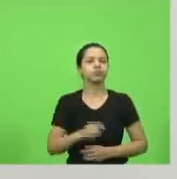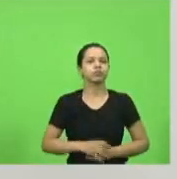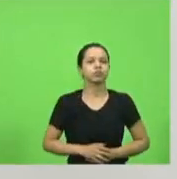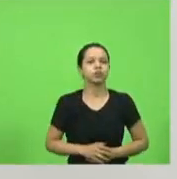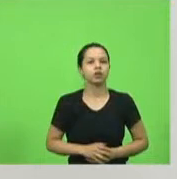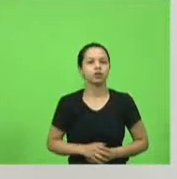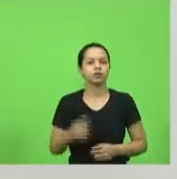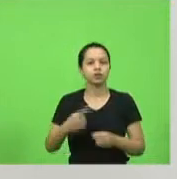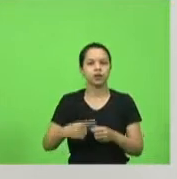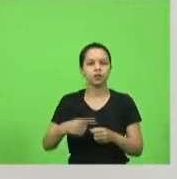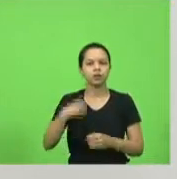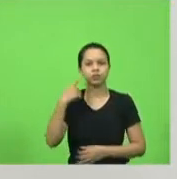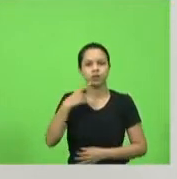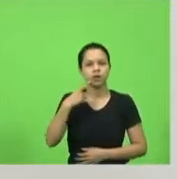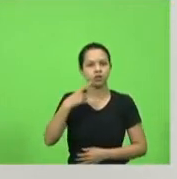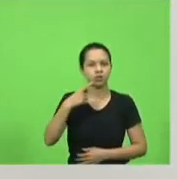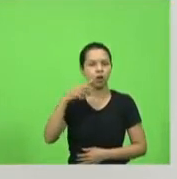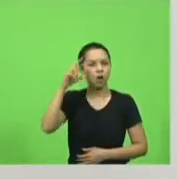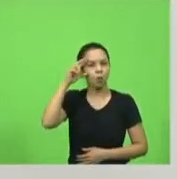deputado Alba,